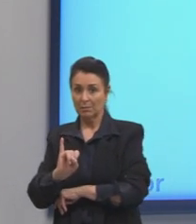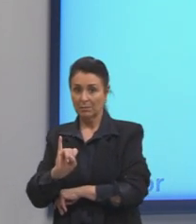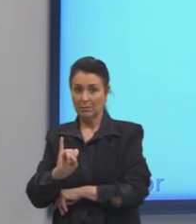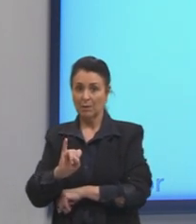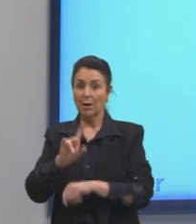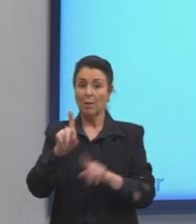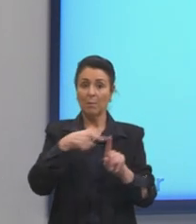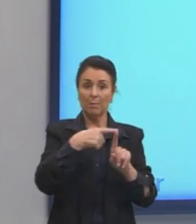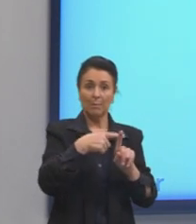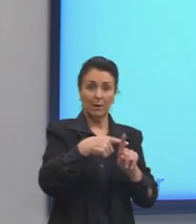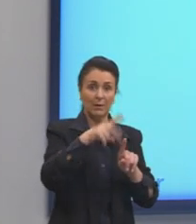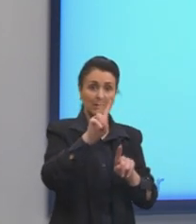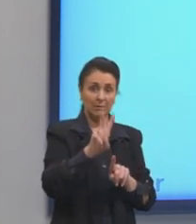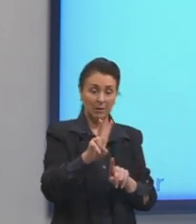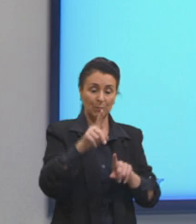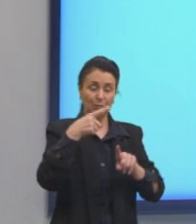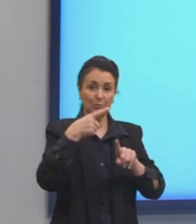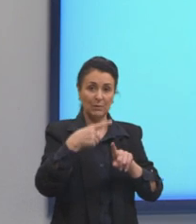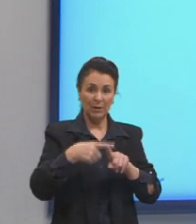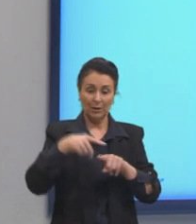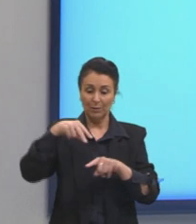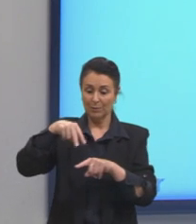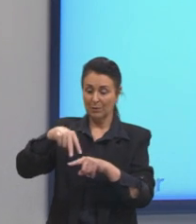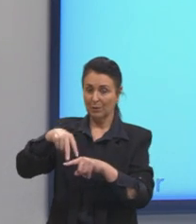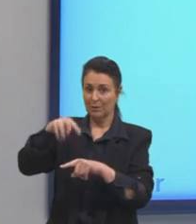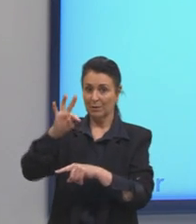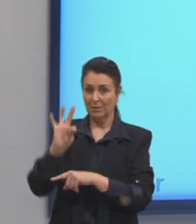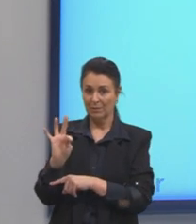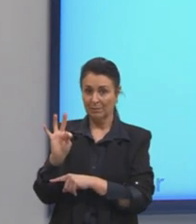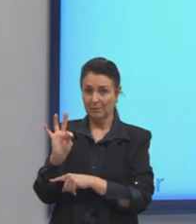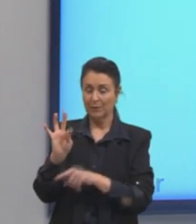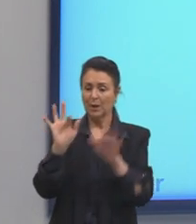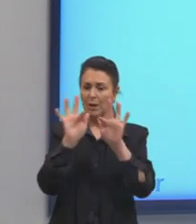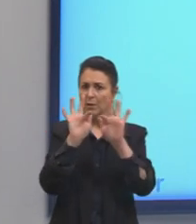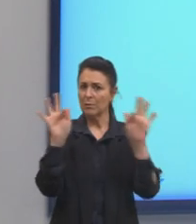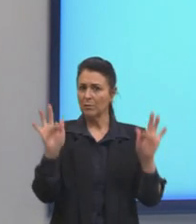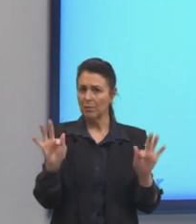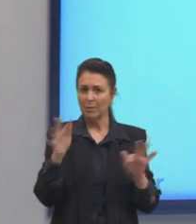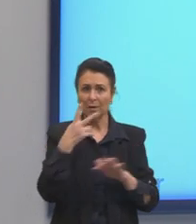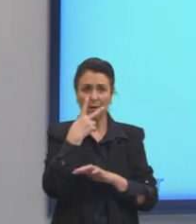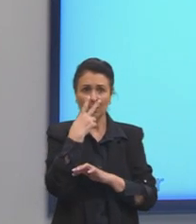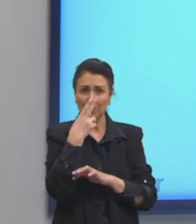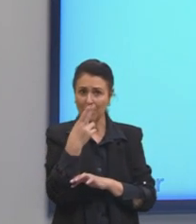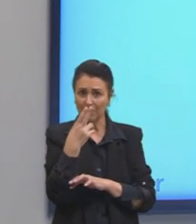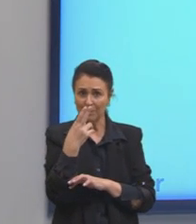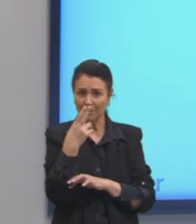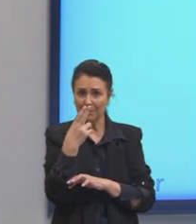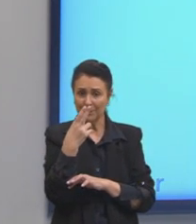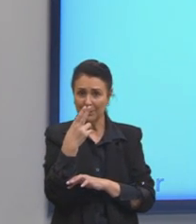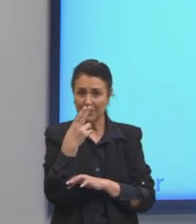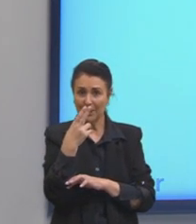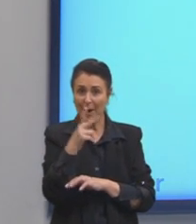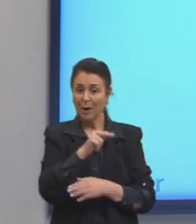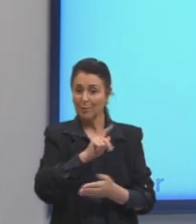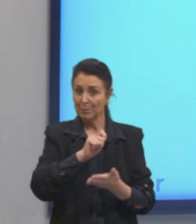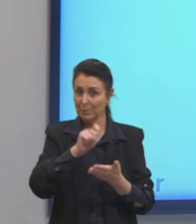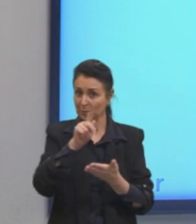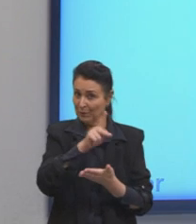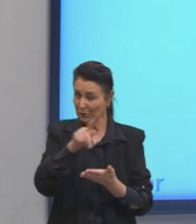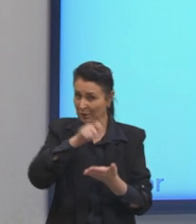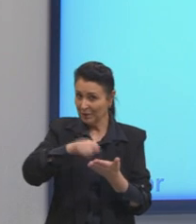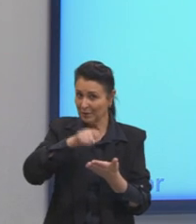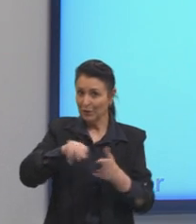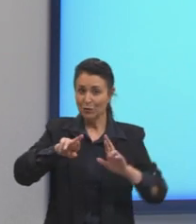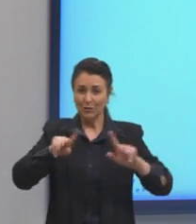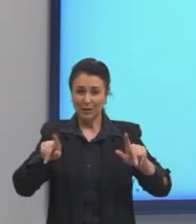multiplicado por ΔT. É a mesma fórmula, tá, gente? Só estou escrevendo de uma forma diferente para ficar mais claro, para a gente